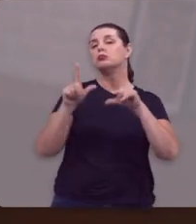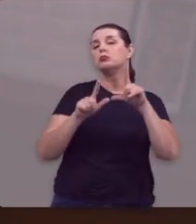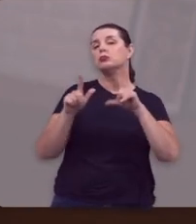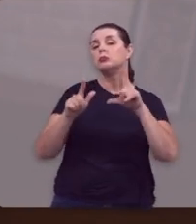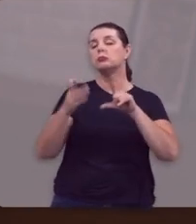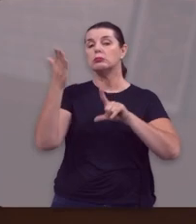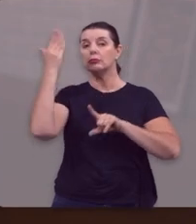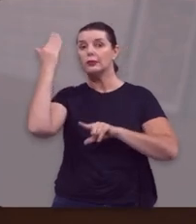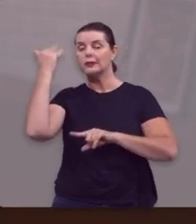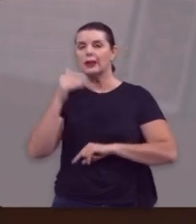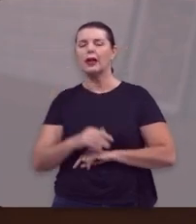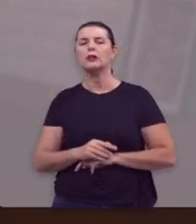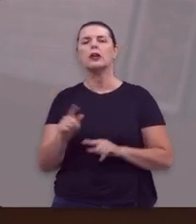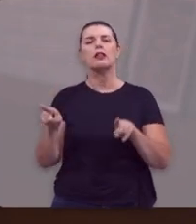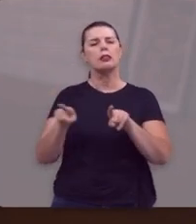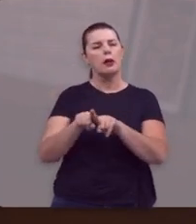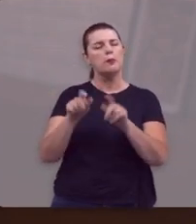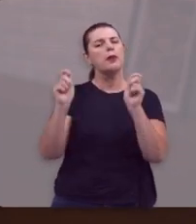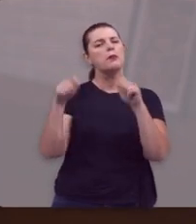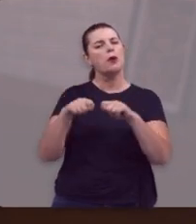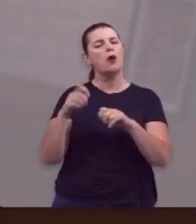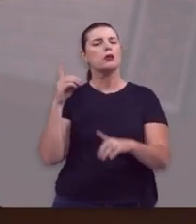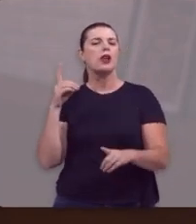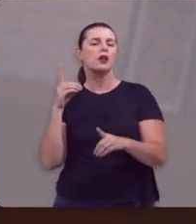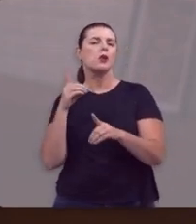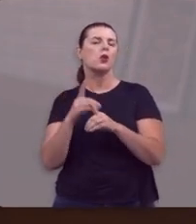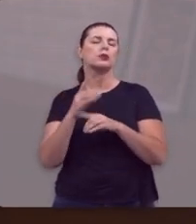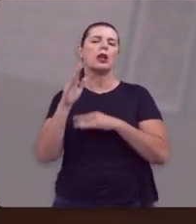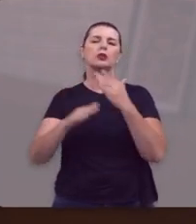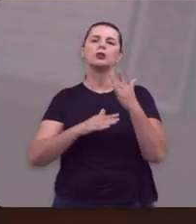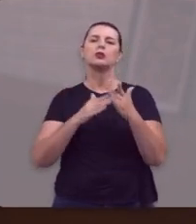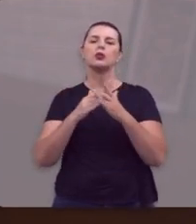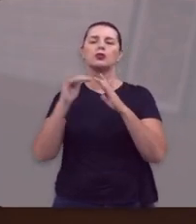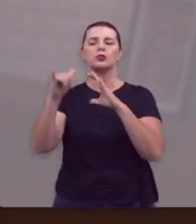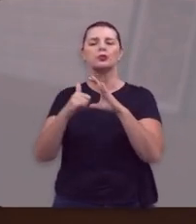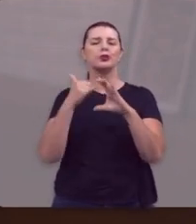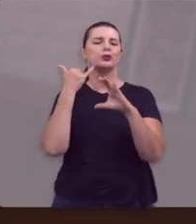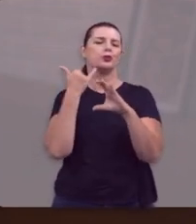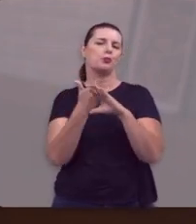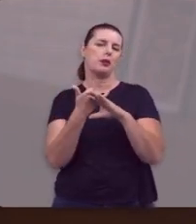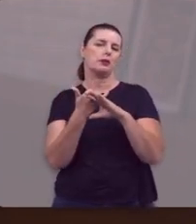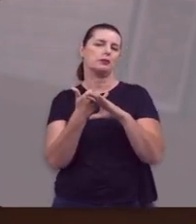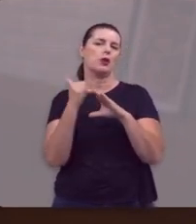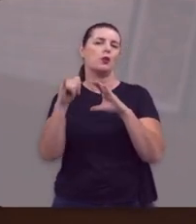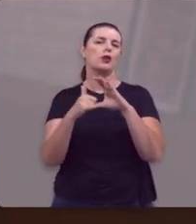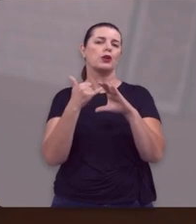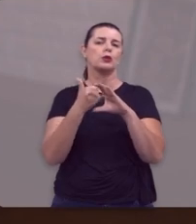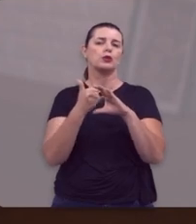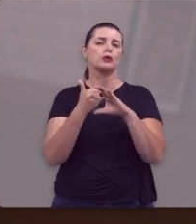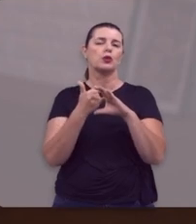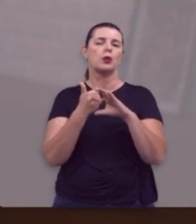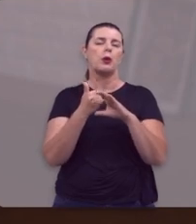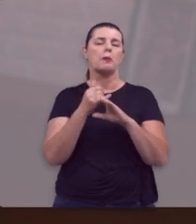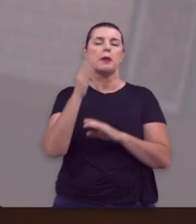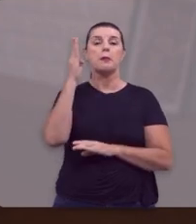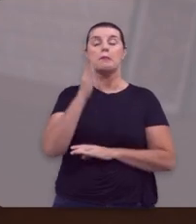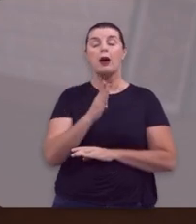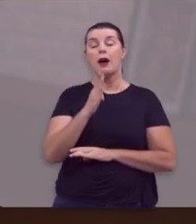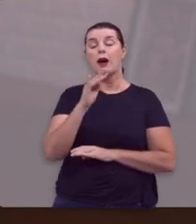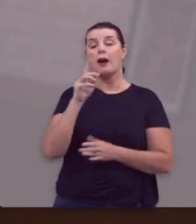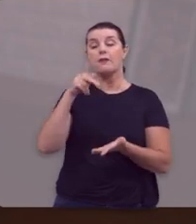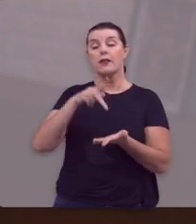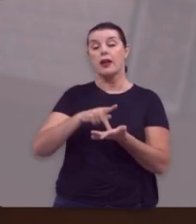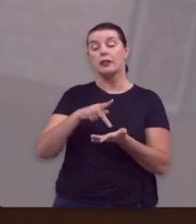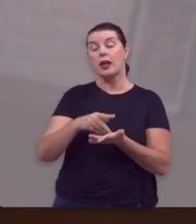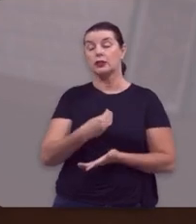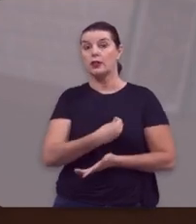outros programas passados do Verdade e Vida, você também pode encontrar tudo isso lá no nosso canal do YouTube,